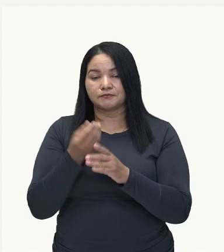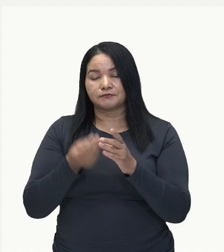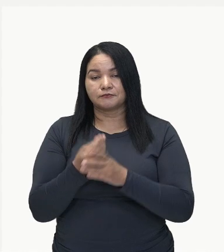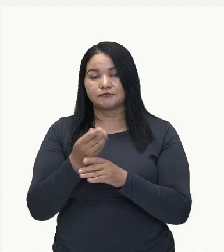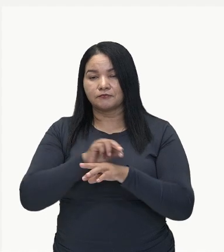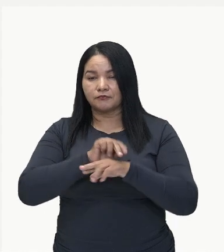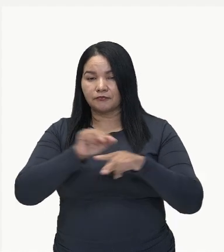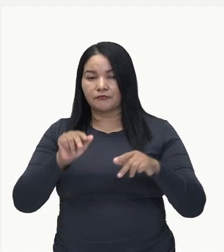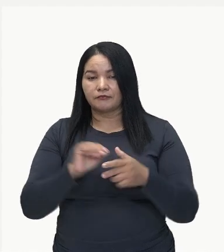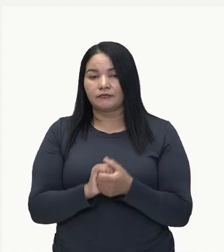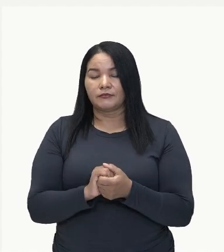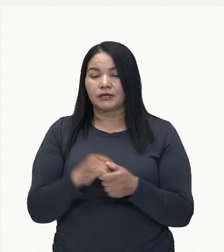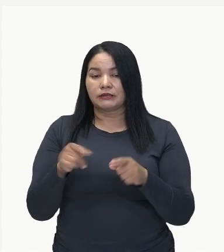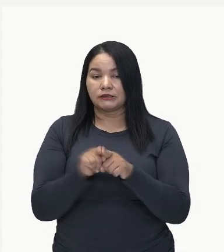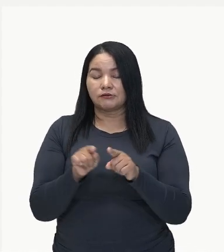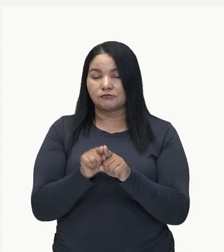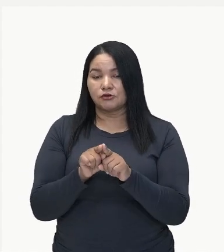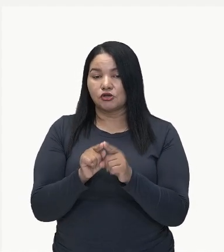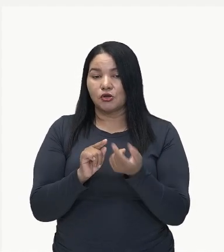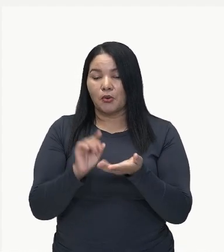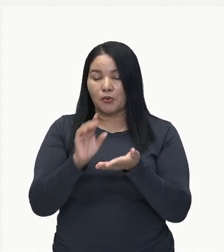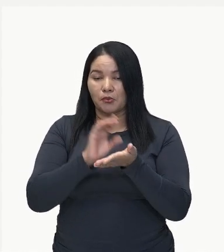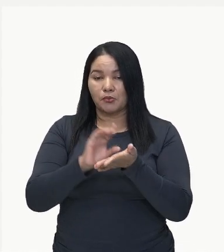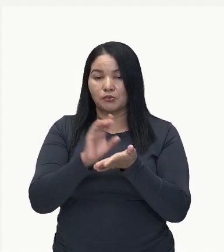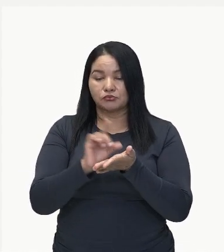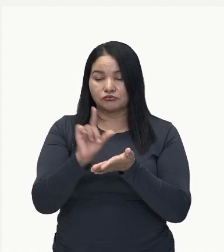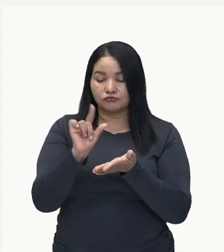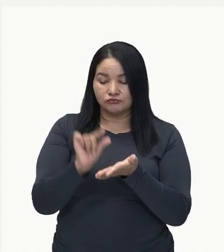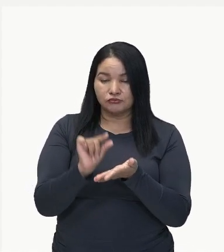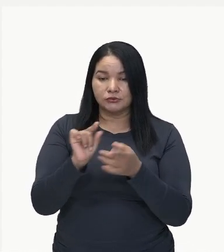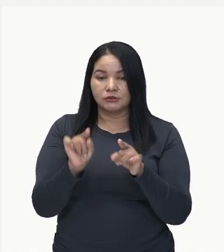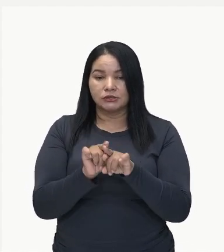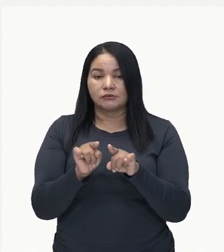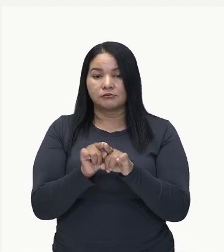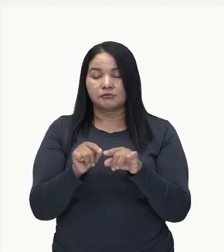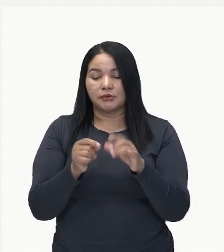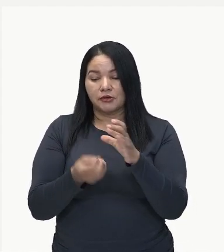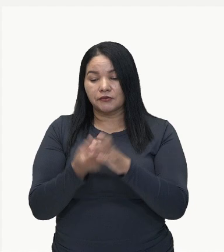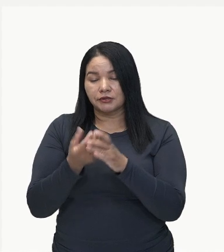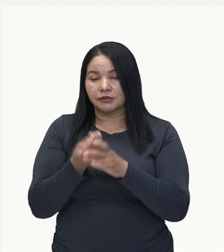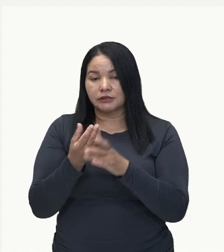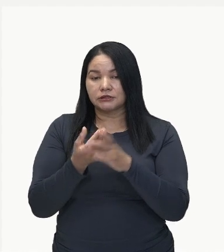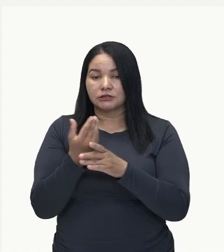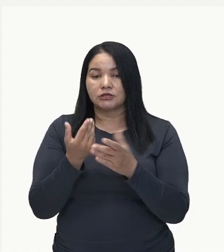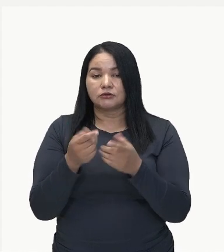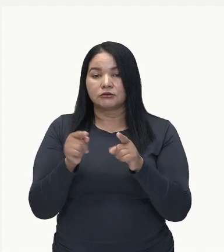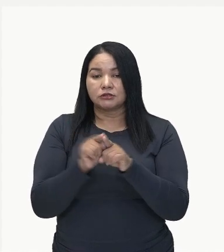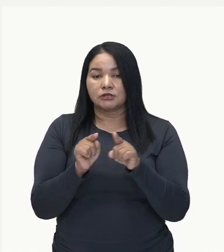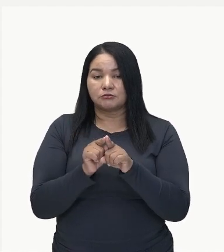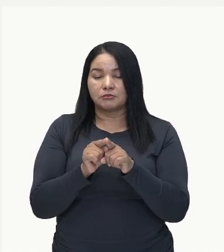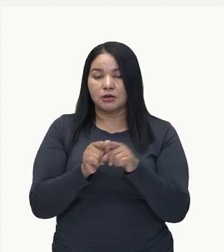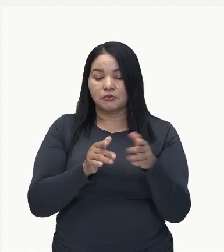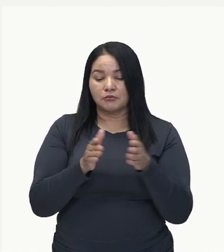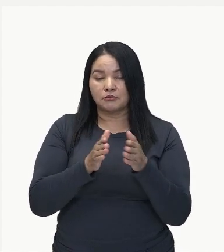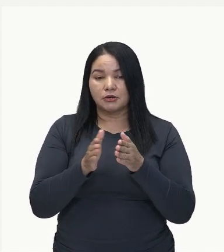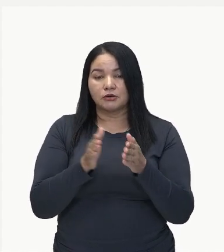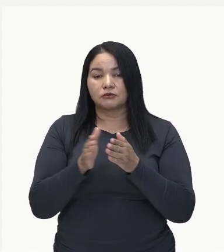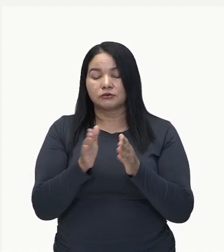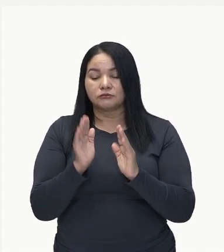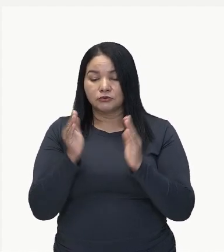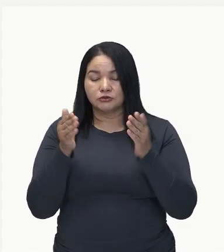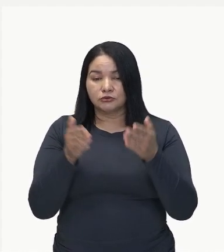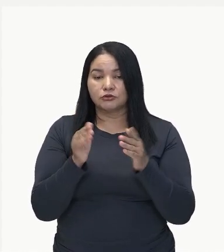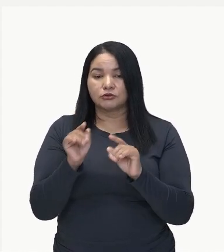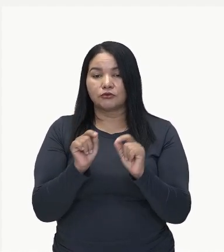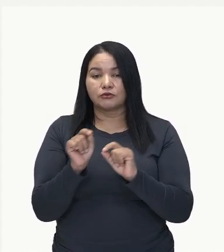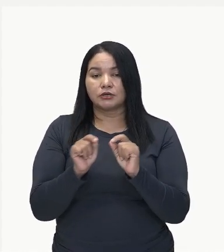de reduzir custos, ciclos de produção e prazos, priorizando a qualidade de